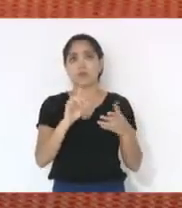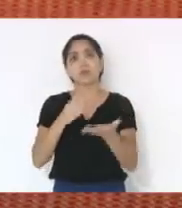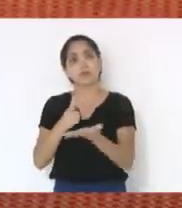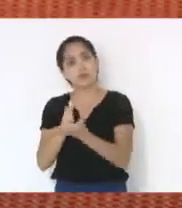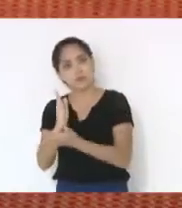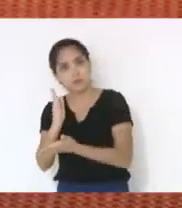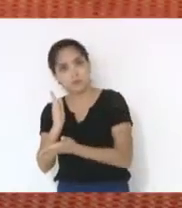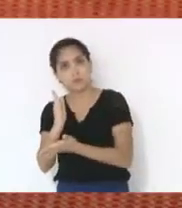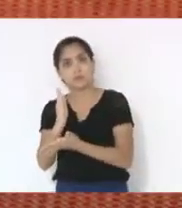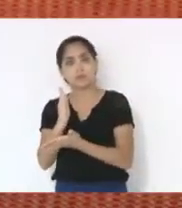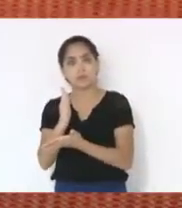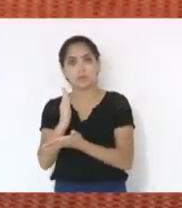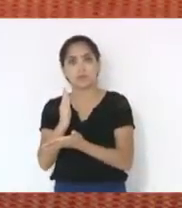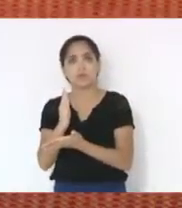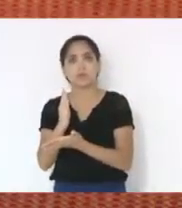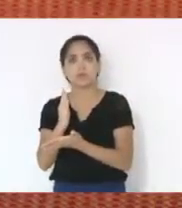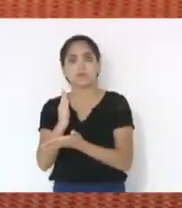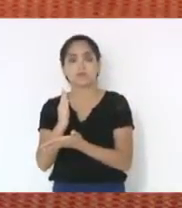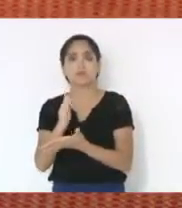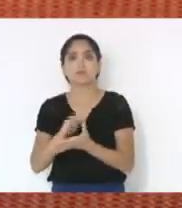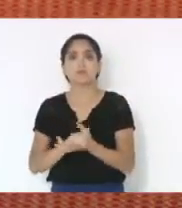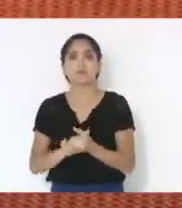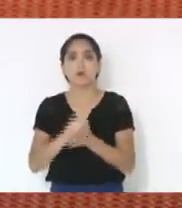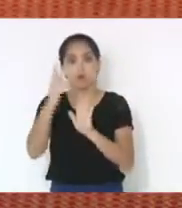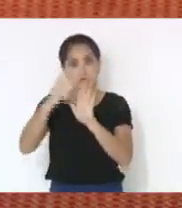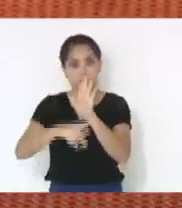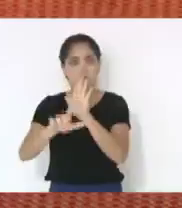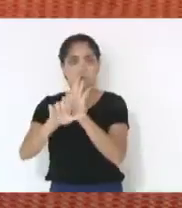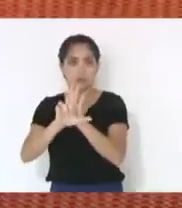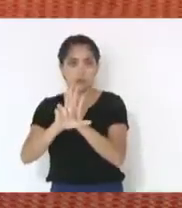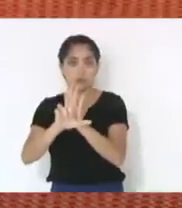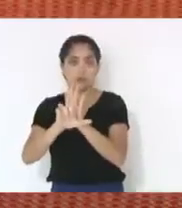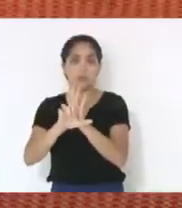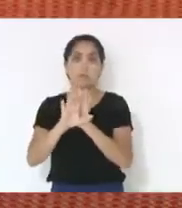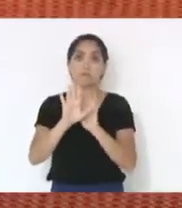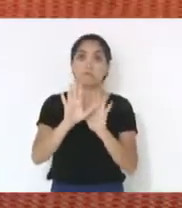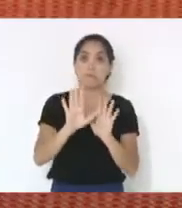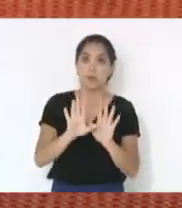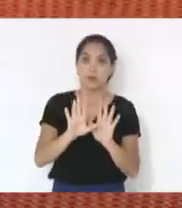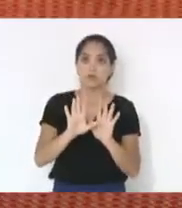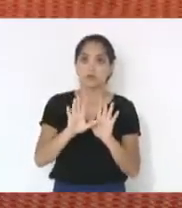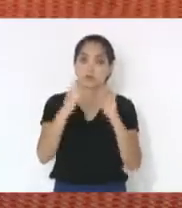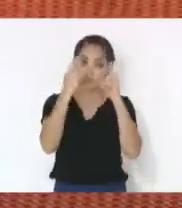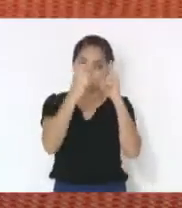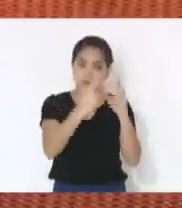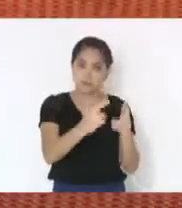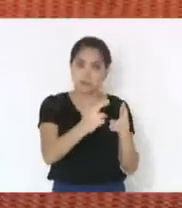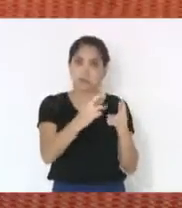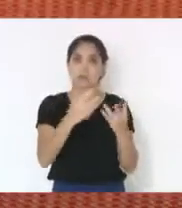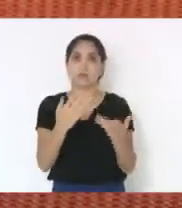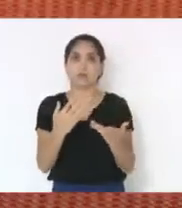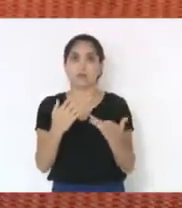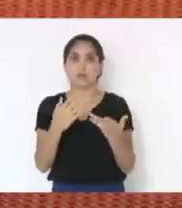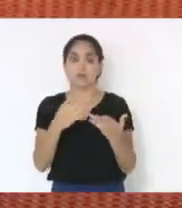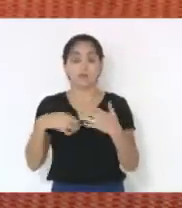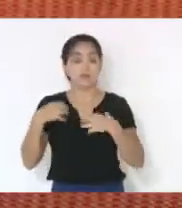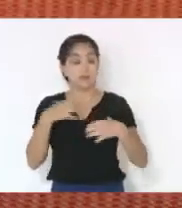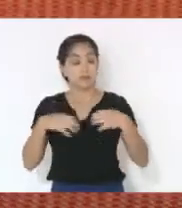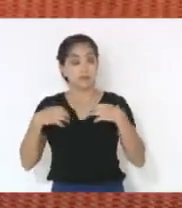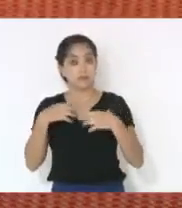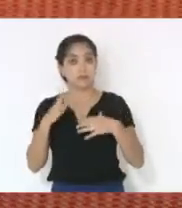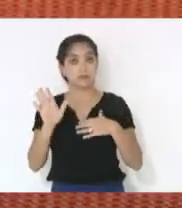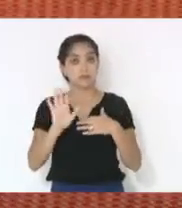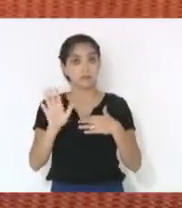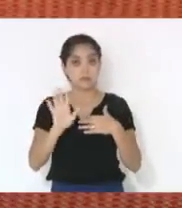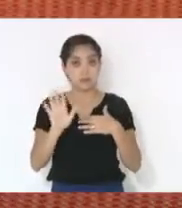o meu projeto de lei. Mas, vamos respeitar, não fiquem estressados quanto a isso. Eu